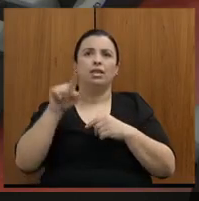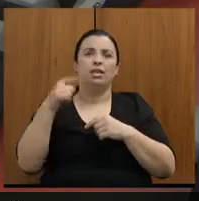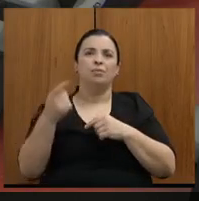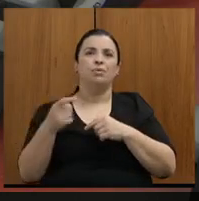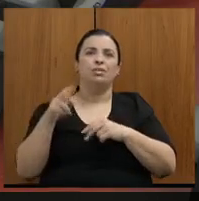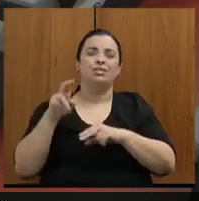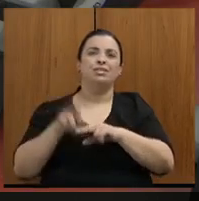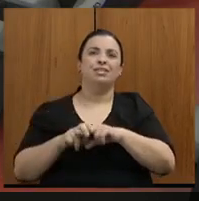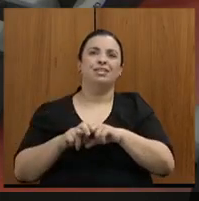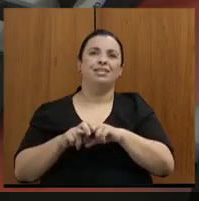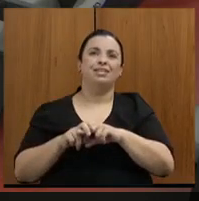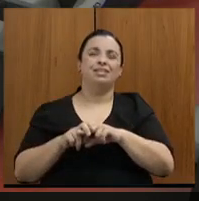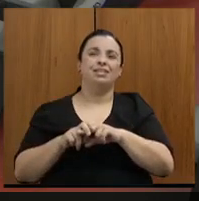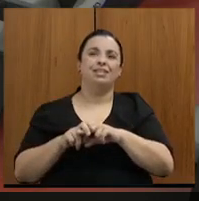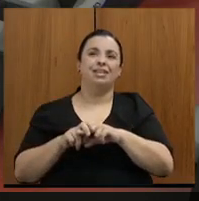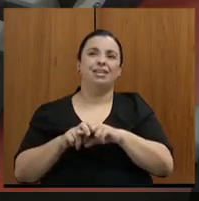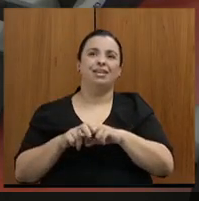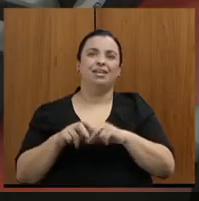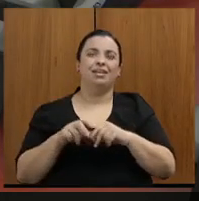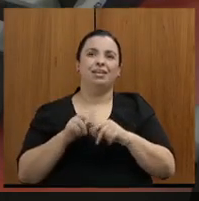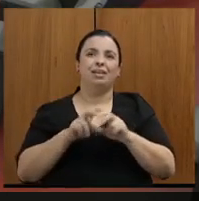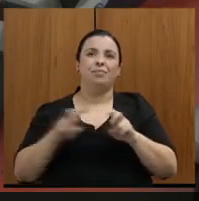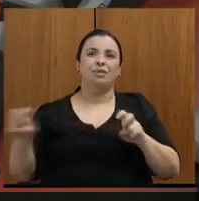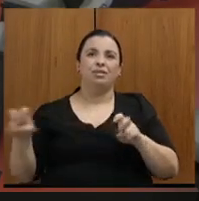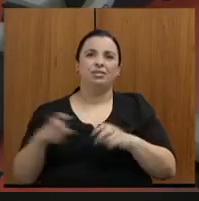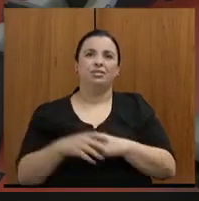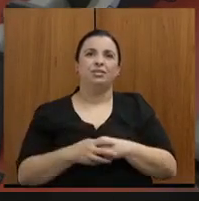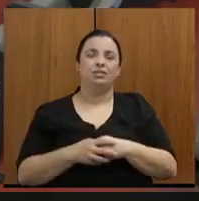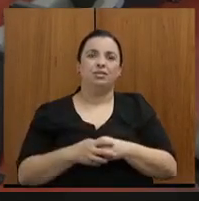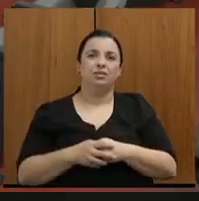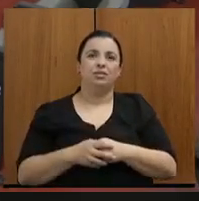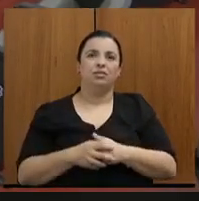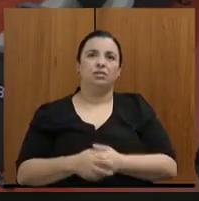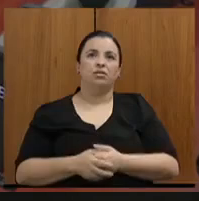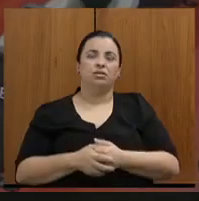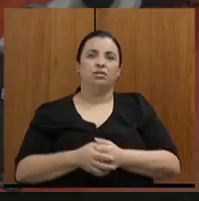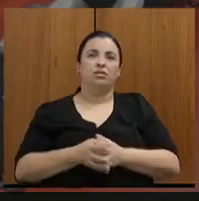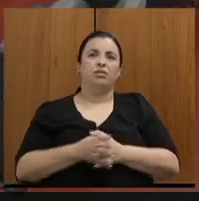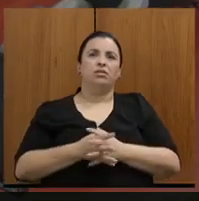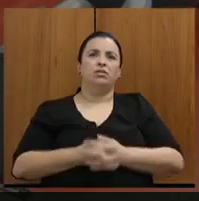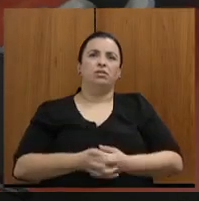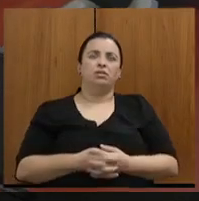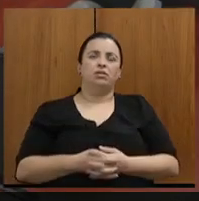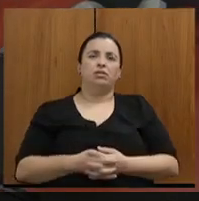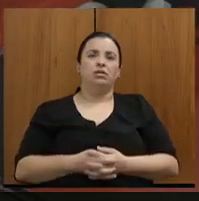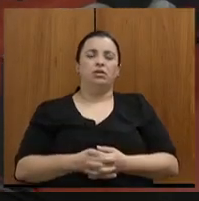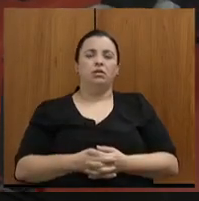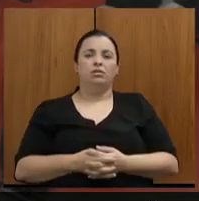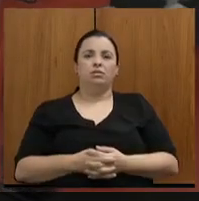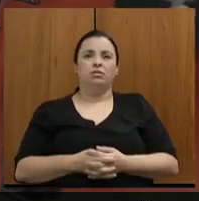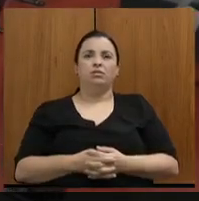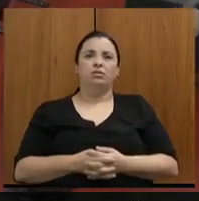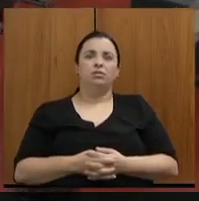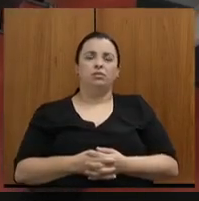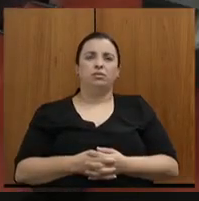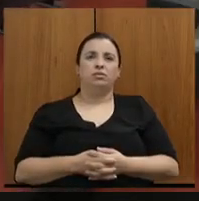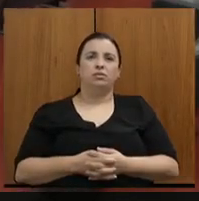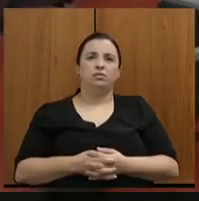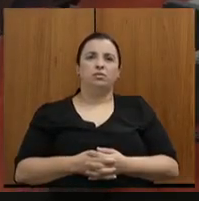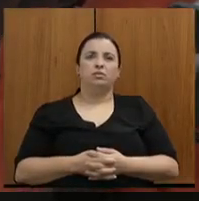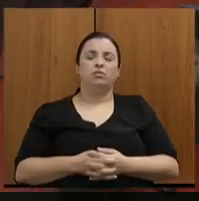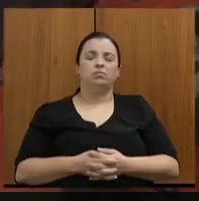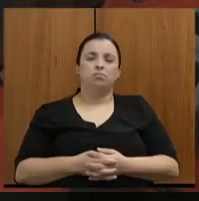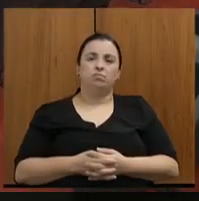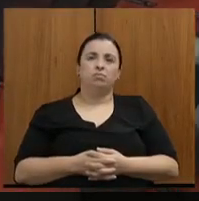conosco. Marcação aí com você. Bom dia, dão. Beleza, atrapalhou a reunião toda, gente. Tudo bem? Tudo